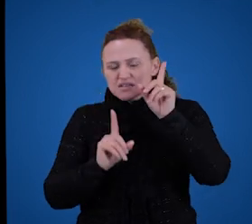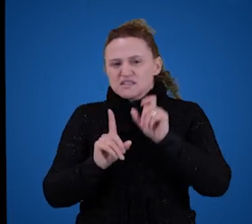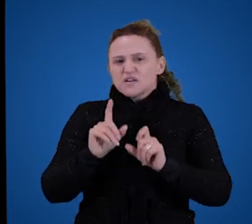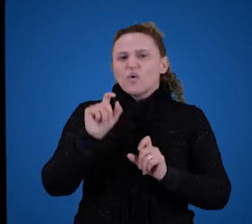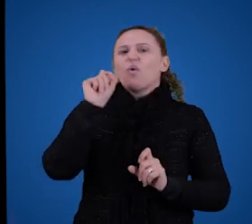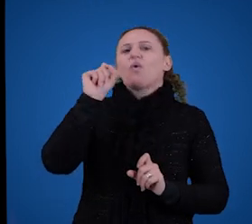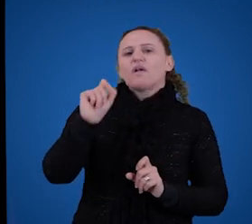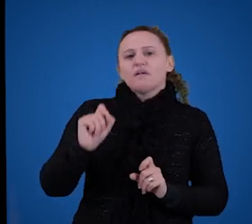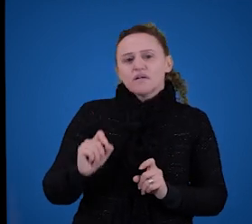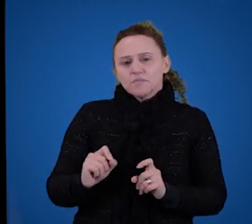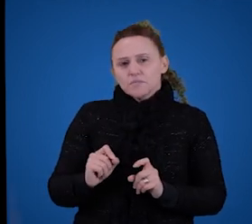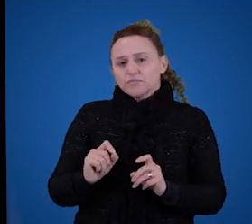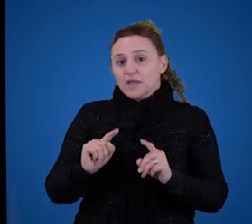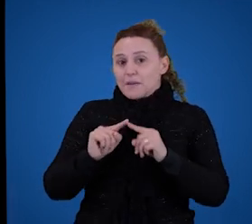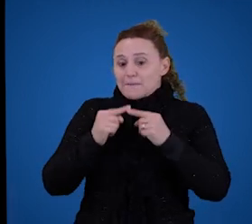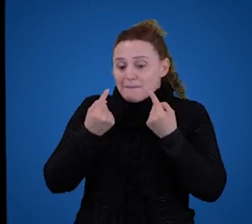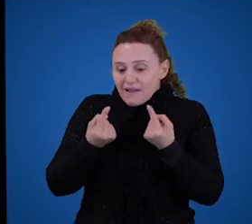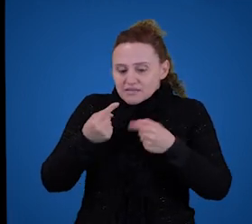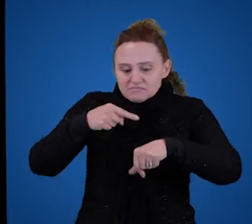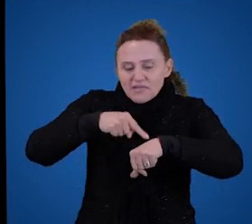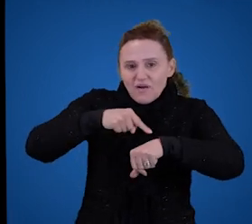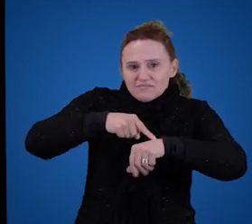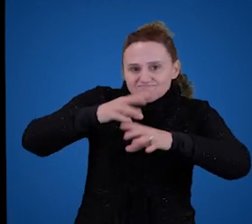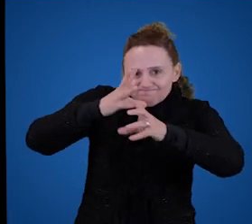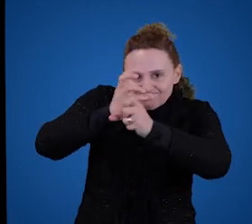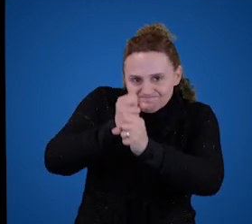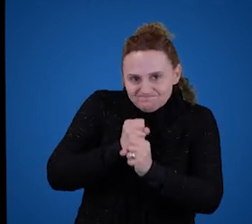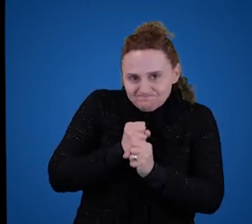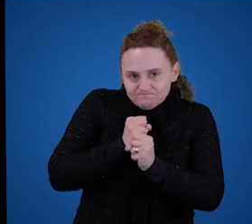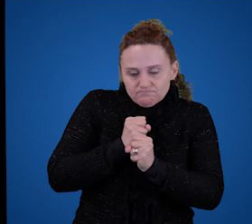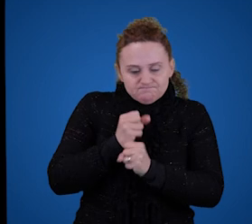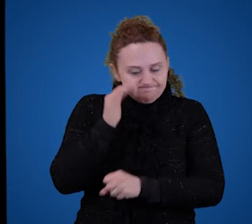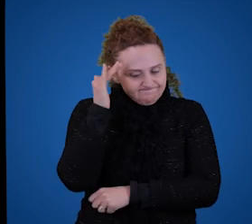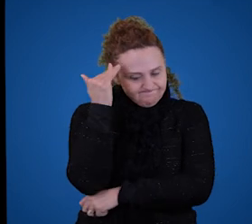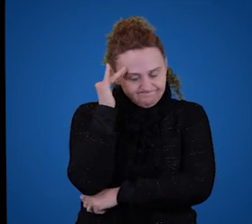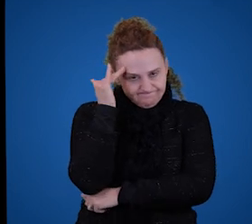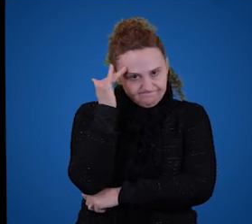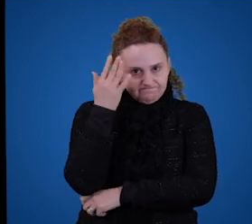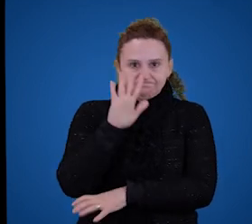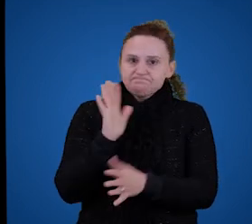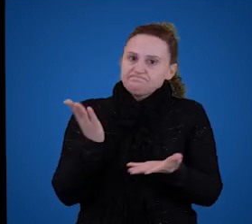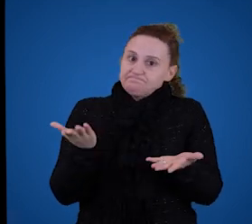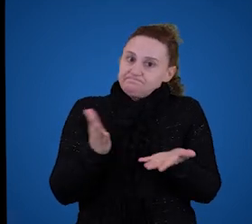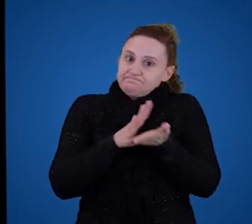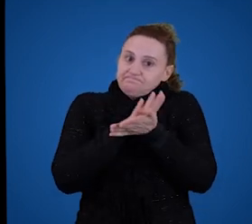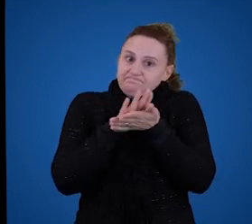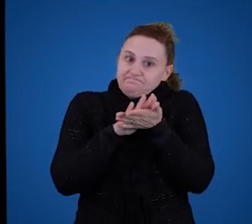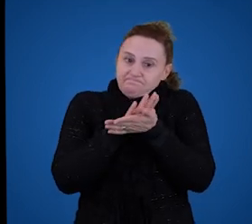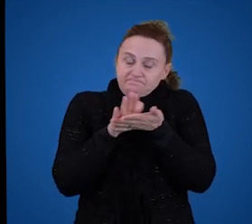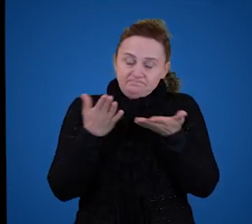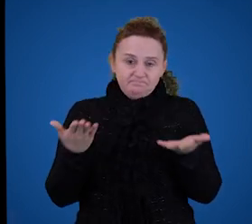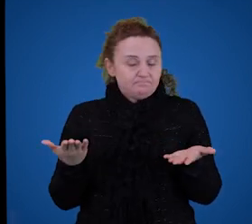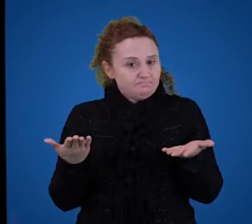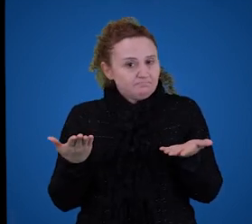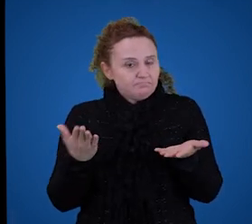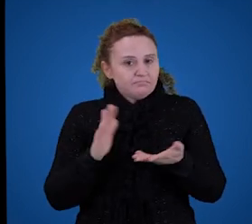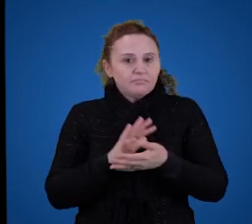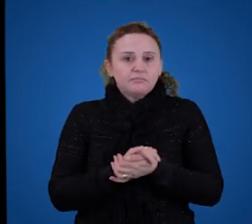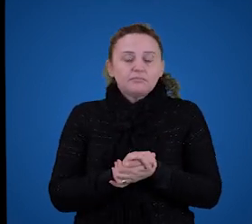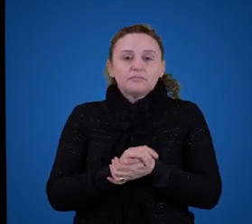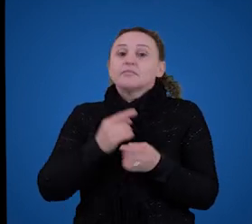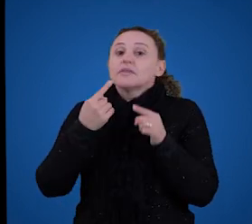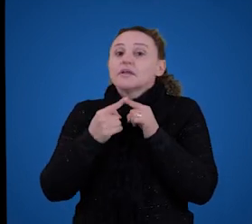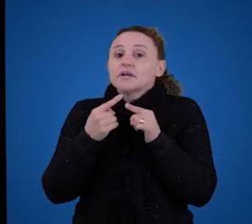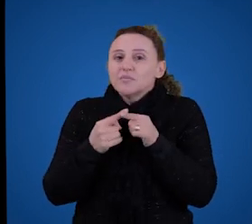mas na hora que nós juntamos, nós não compreendemos nada. Ou seja, nós não entendemos nada. Então, repare que,